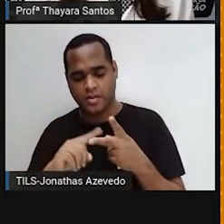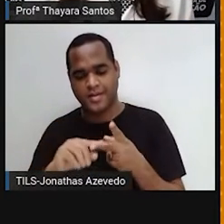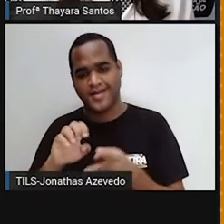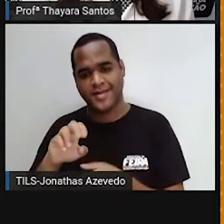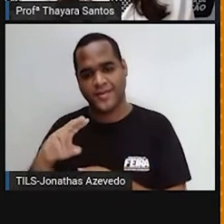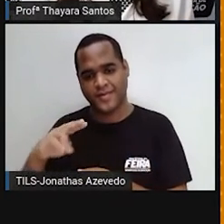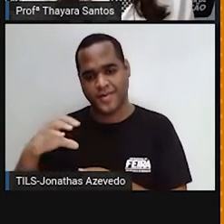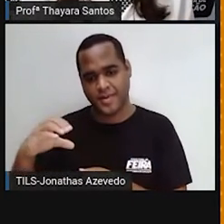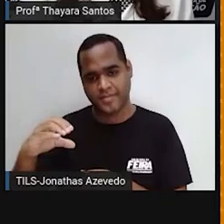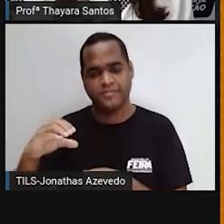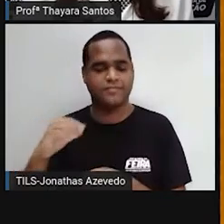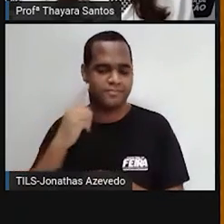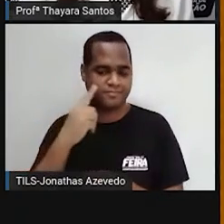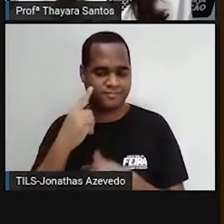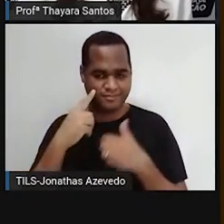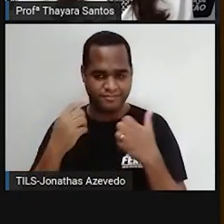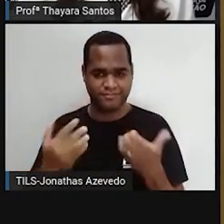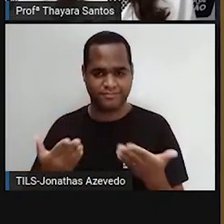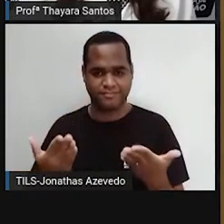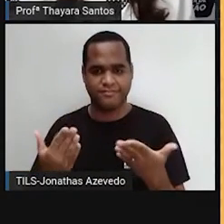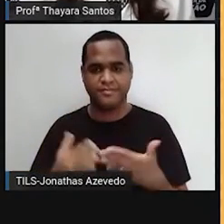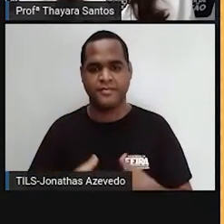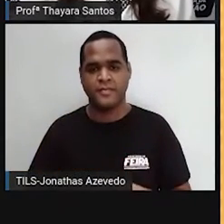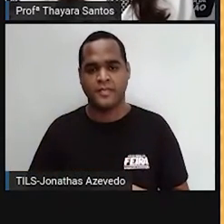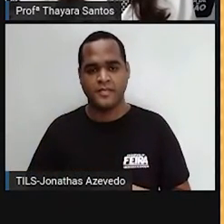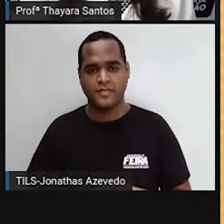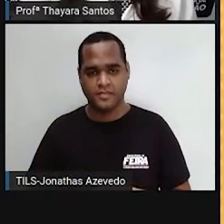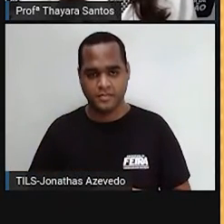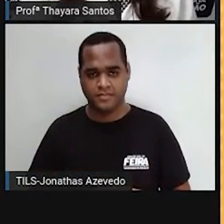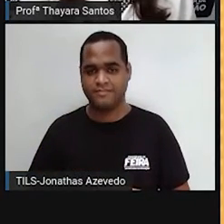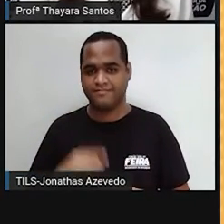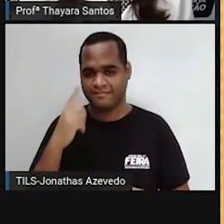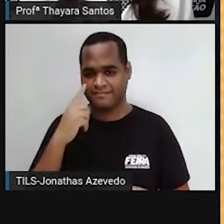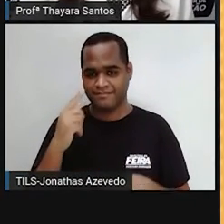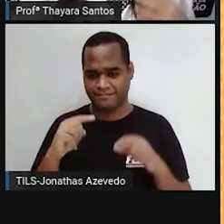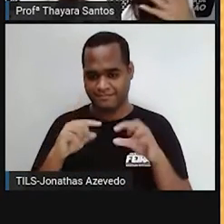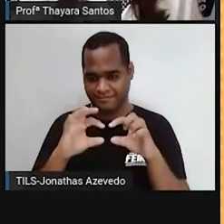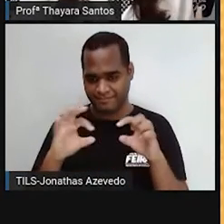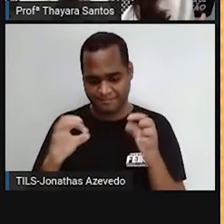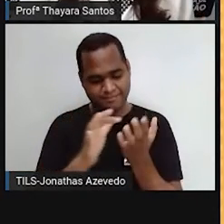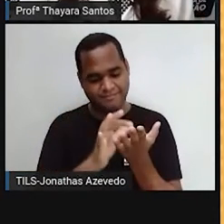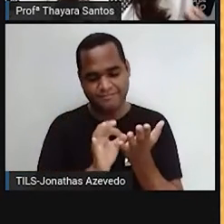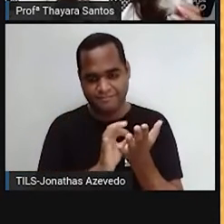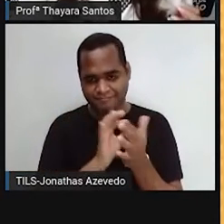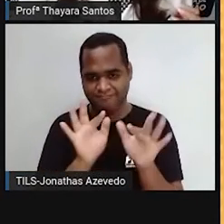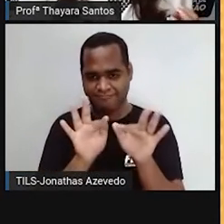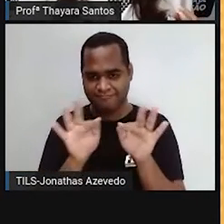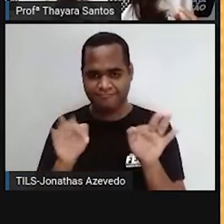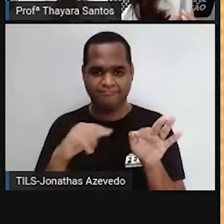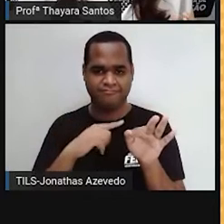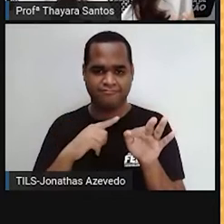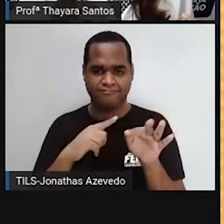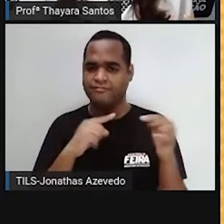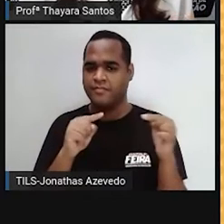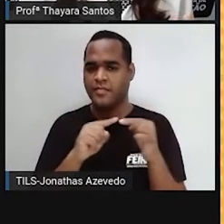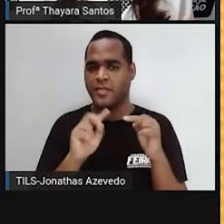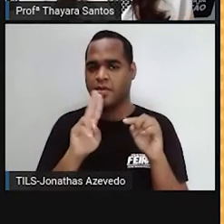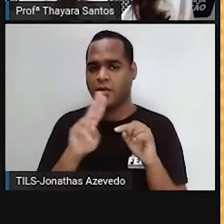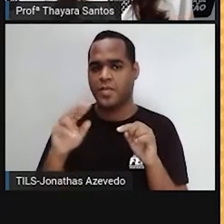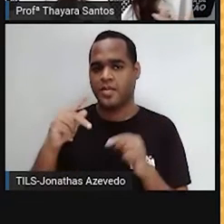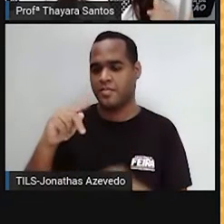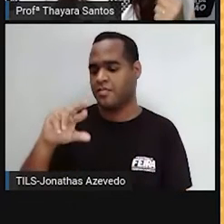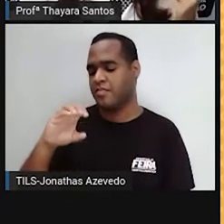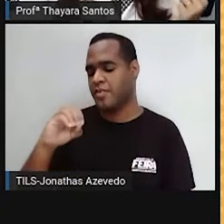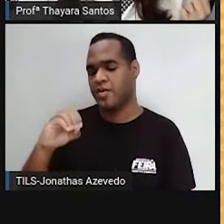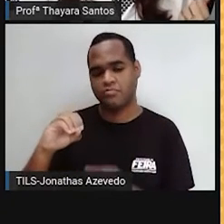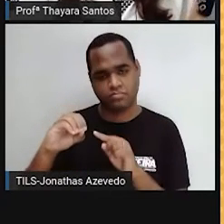eucarióticas. As células prokarióticas são células mais simples. Esse termo aqui, pró, quer